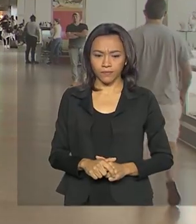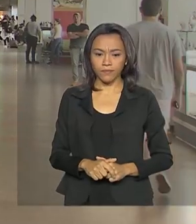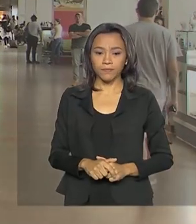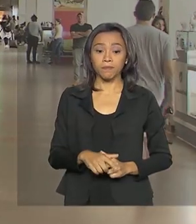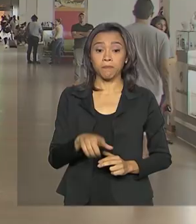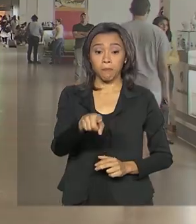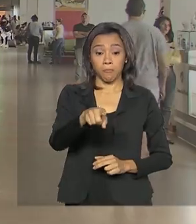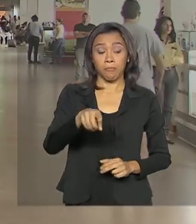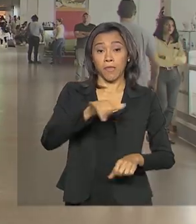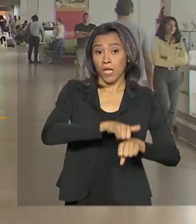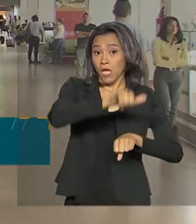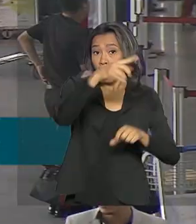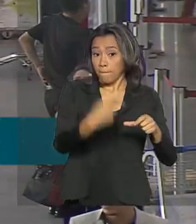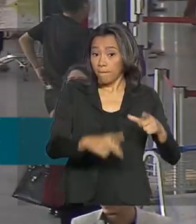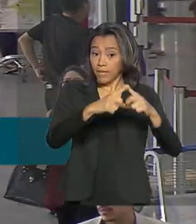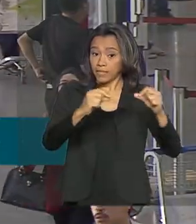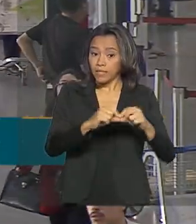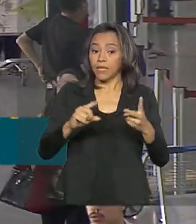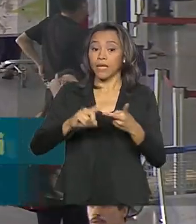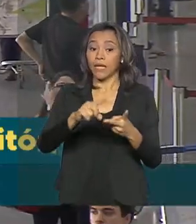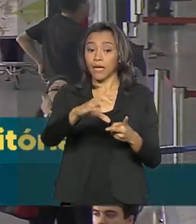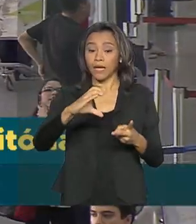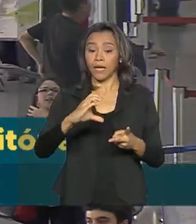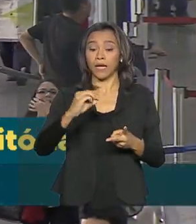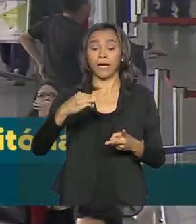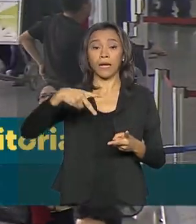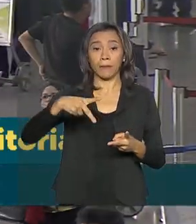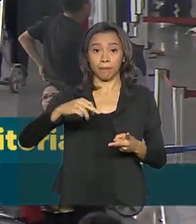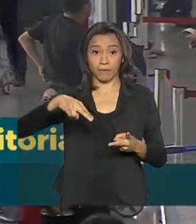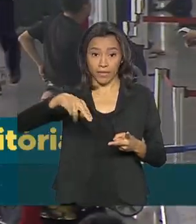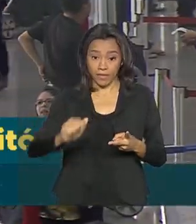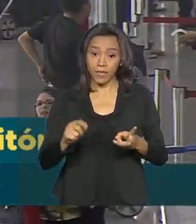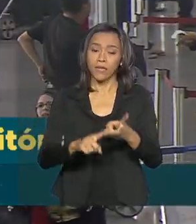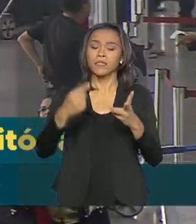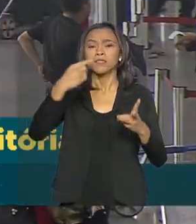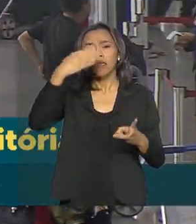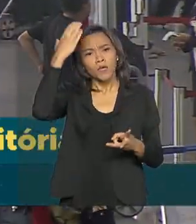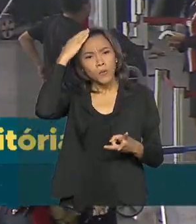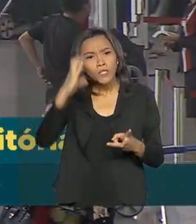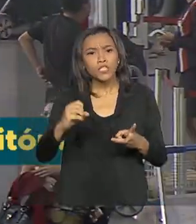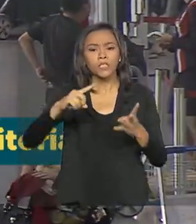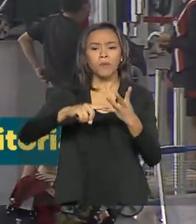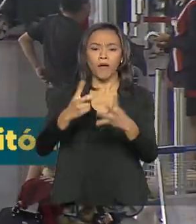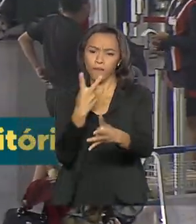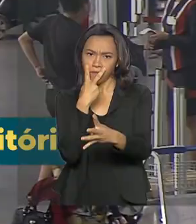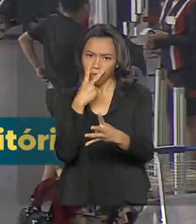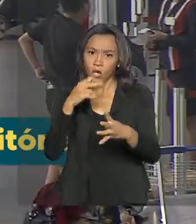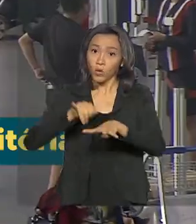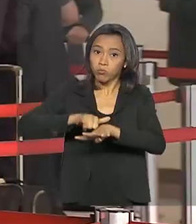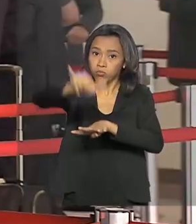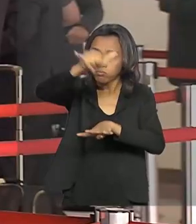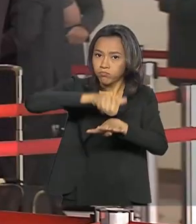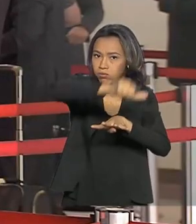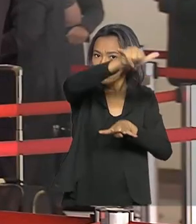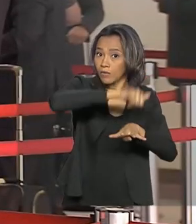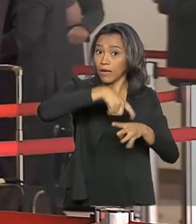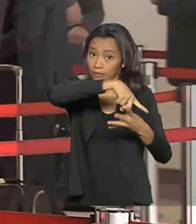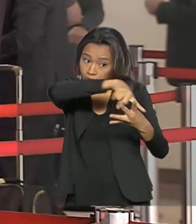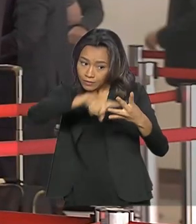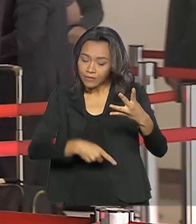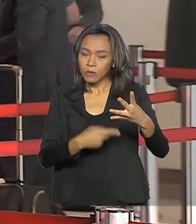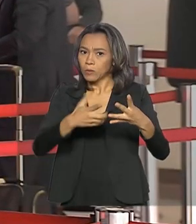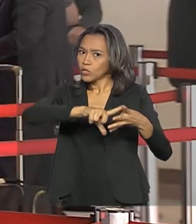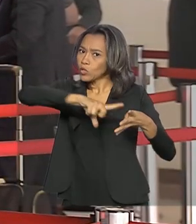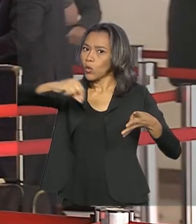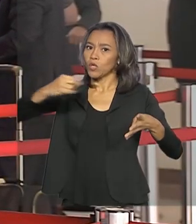Os terminais de Brasília, Campinas, em São Paulo, Curitiba, no Paraná, Vitória, no Espírito Santo, foram eleitos